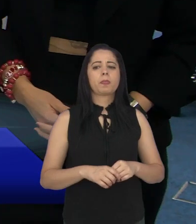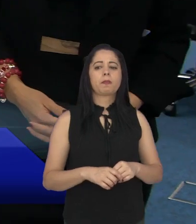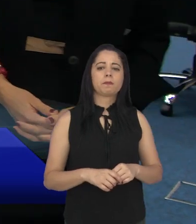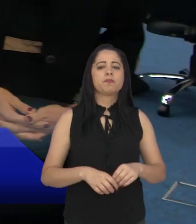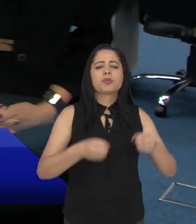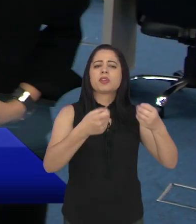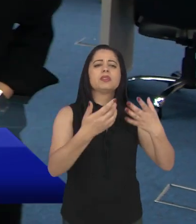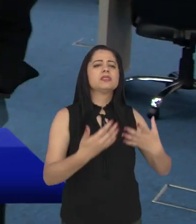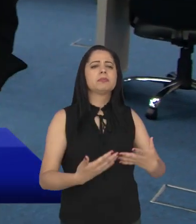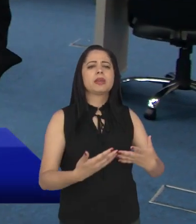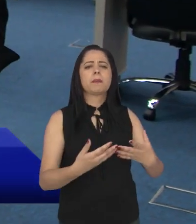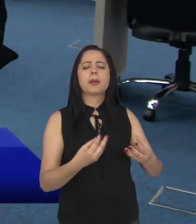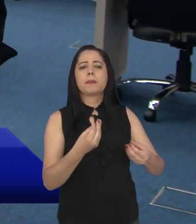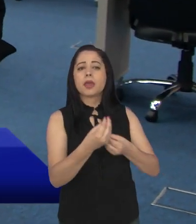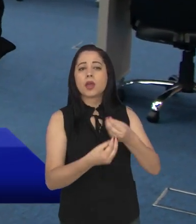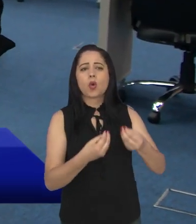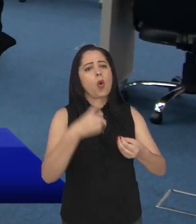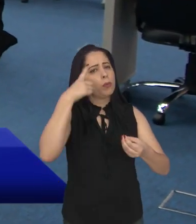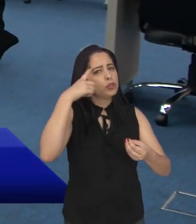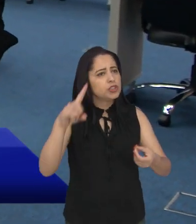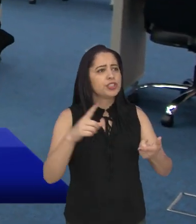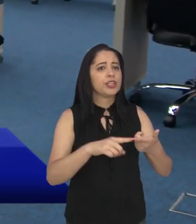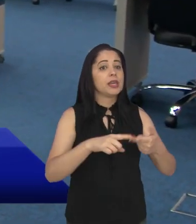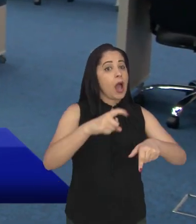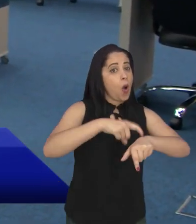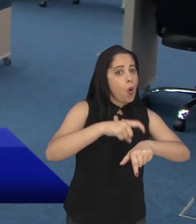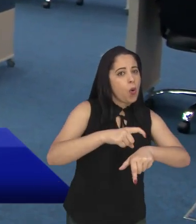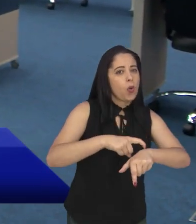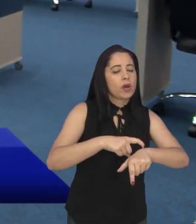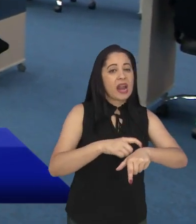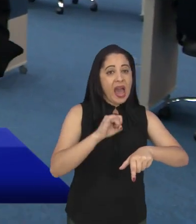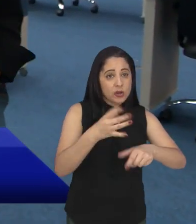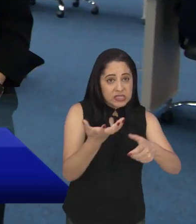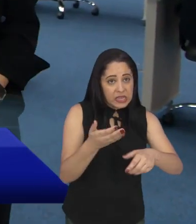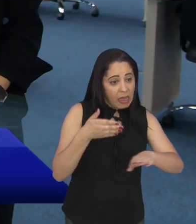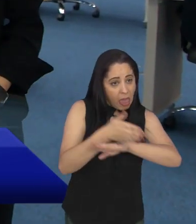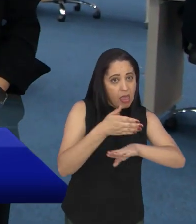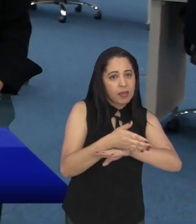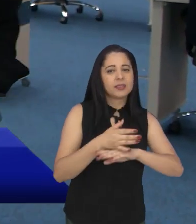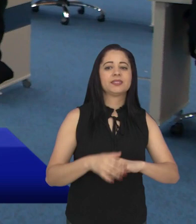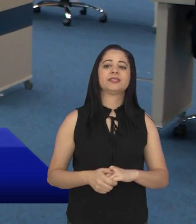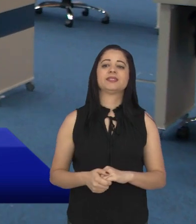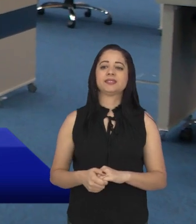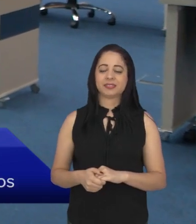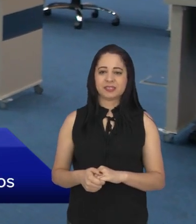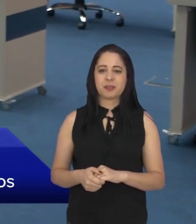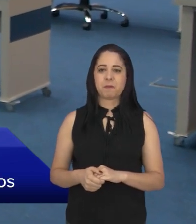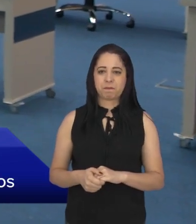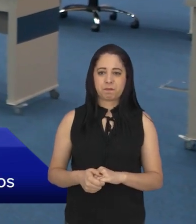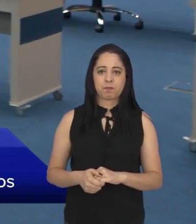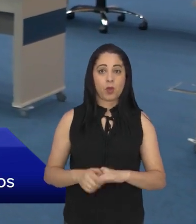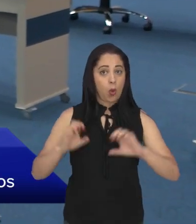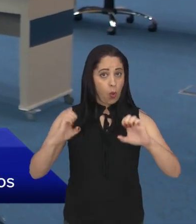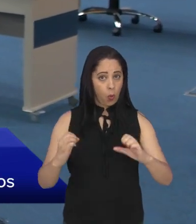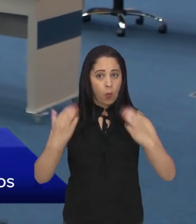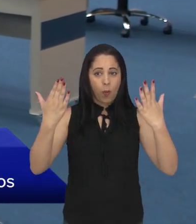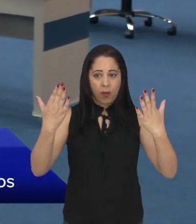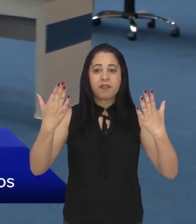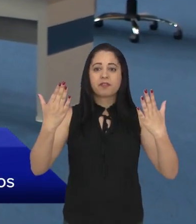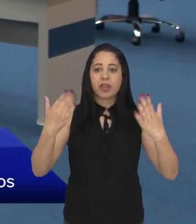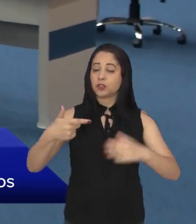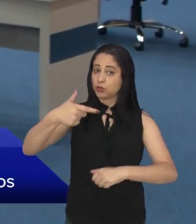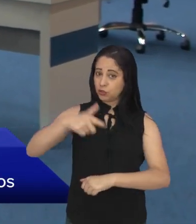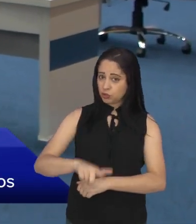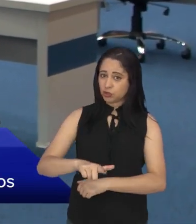então para a gente, faz esse convite para o pessoal e fala então a data, o horário, para quem quiser participar. Gente, esse